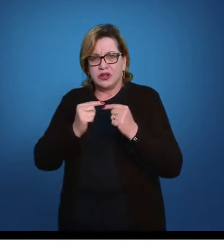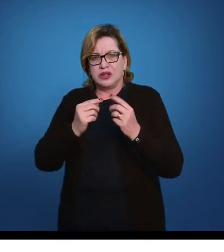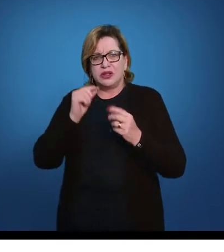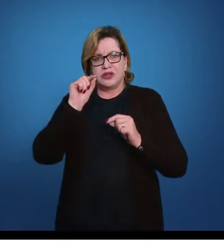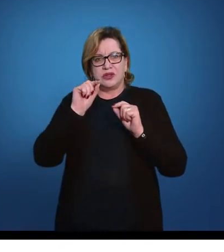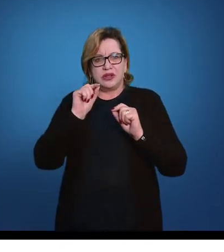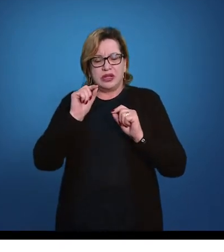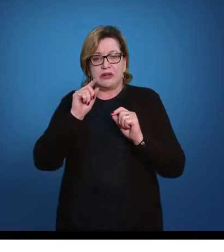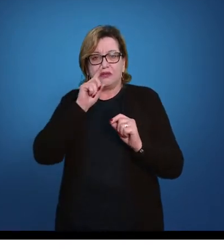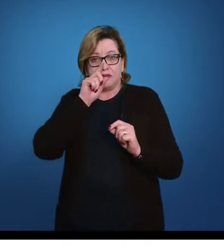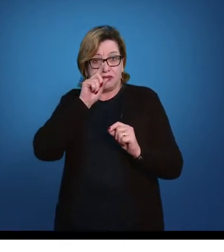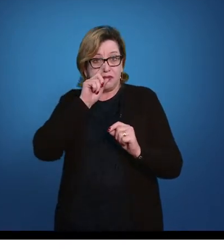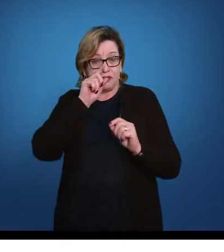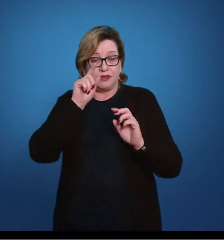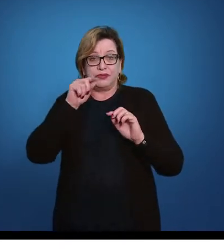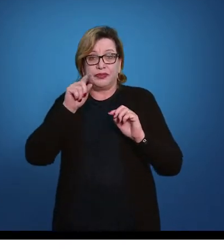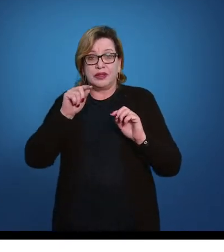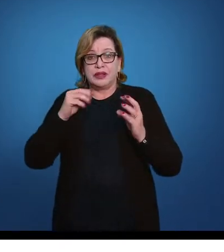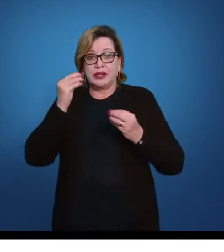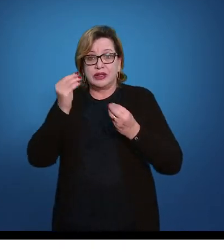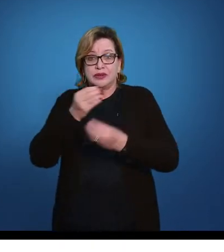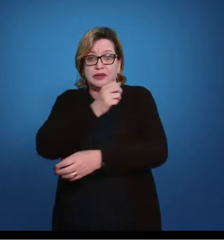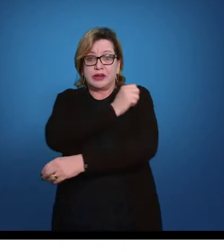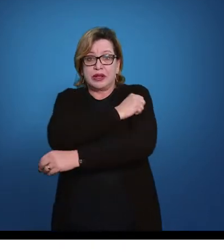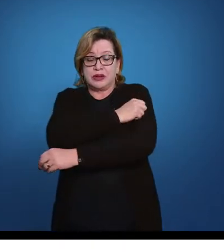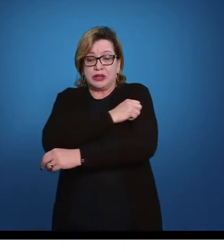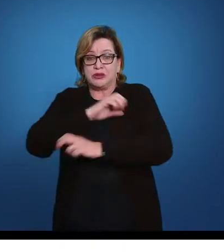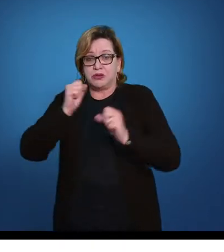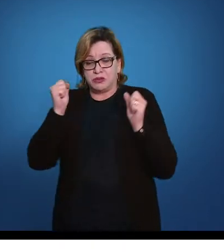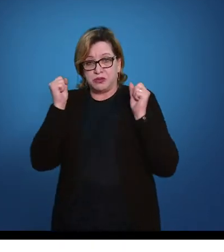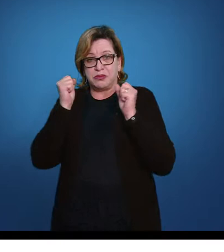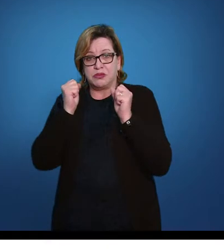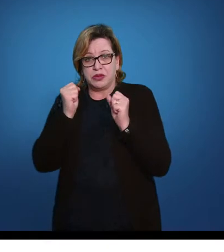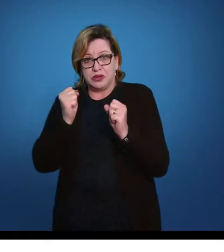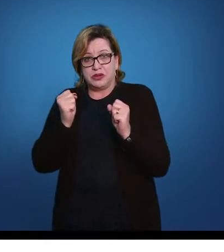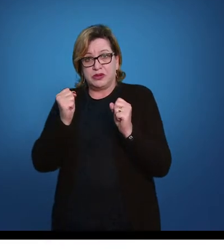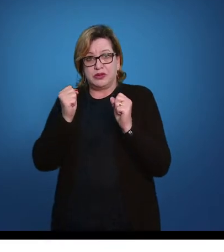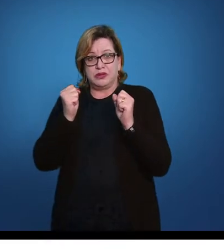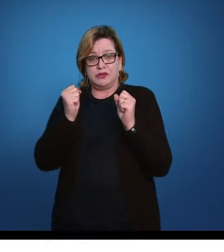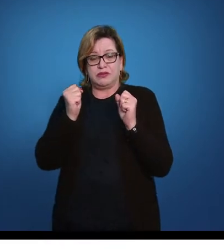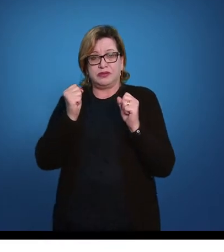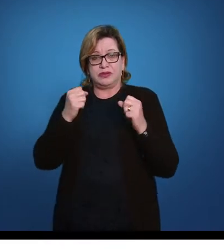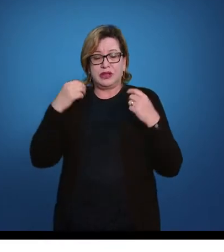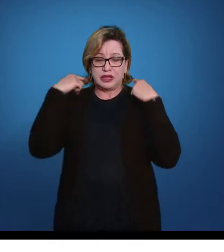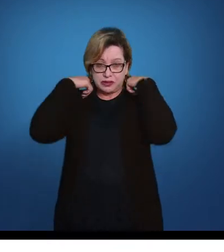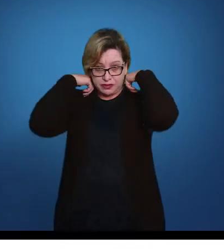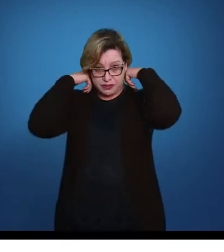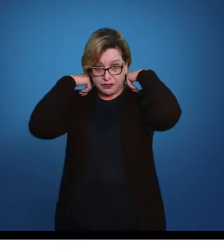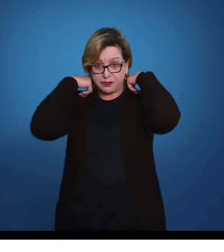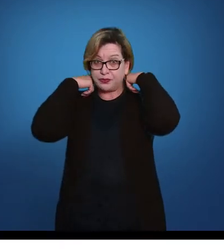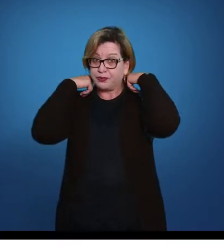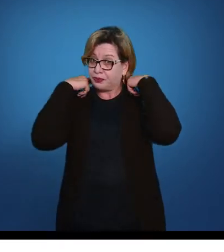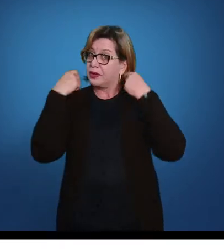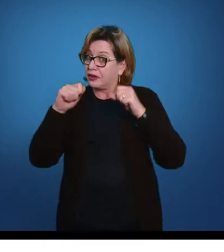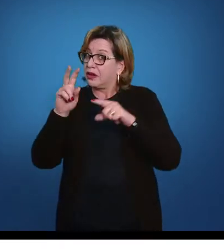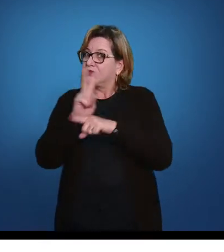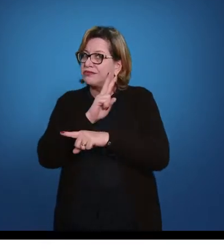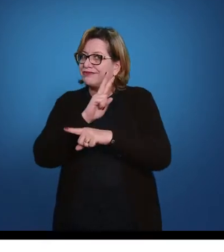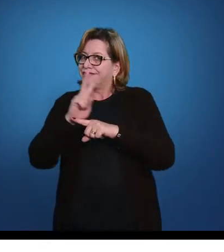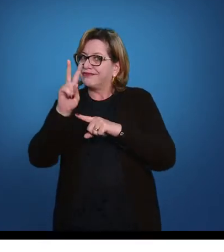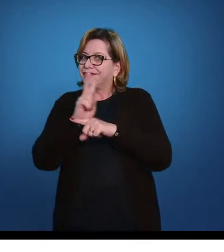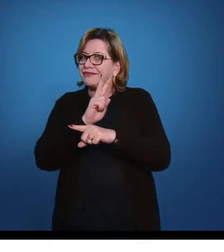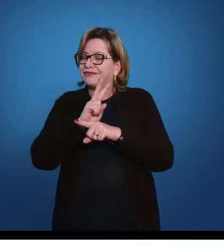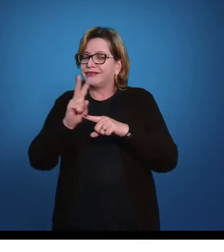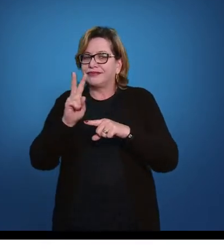grandes riscos é que os alunos machuquem a, principalmente, a região do pescoço. Então, é o maior cuidado